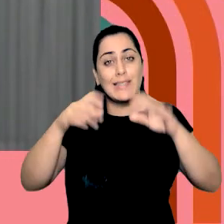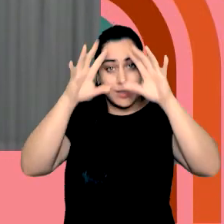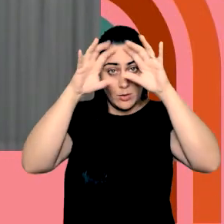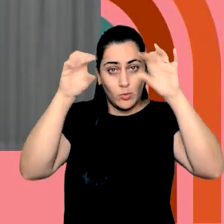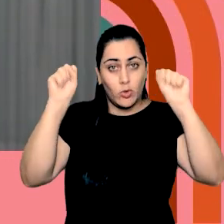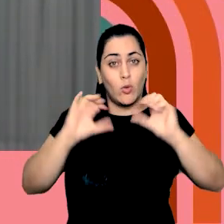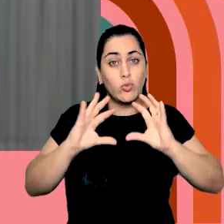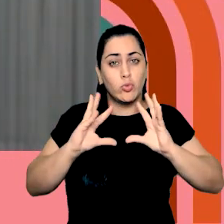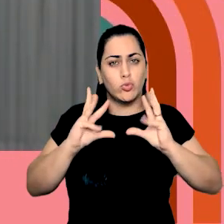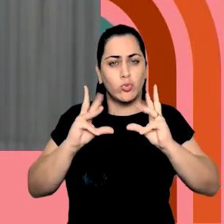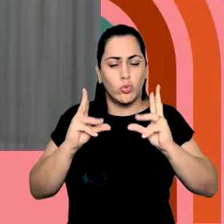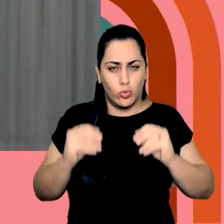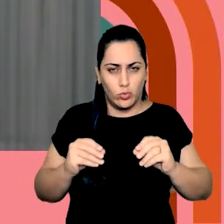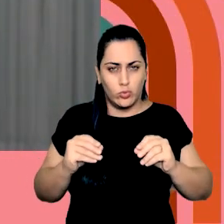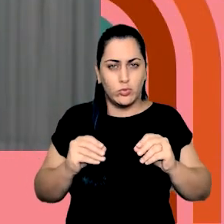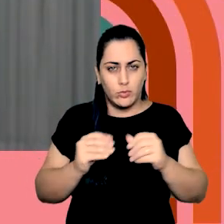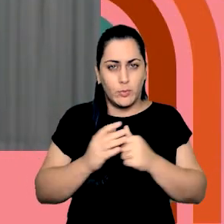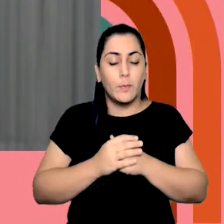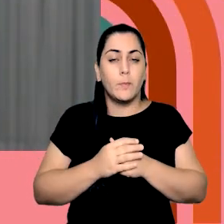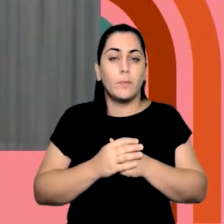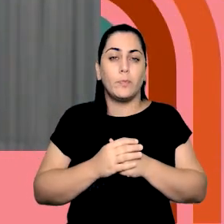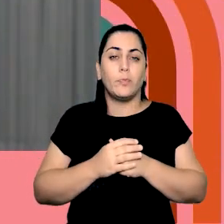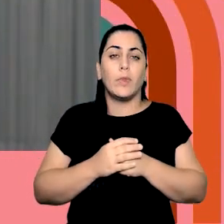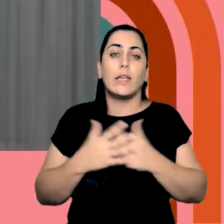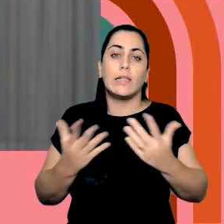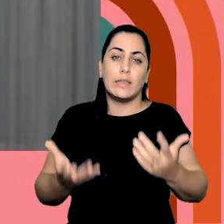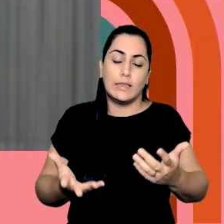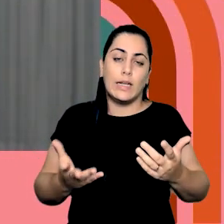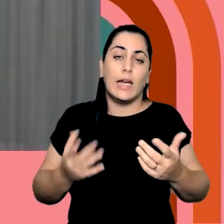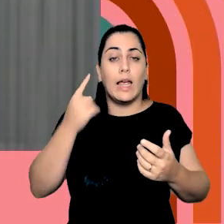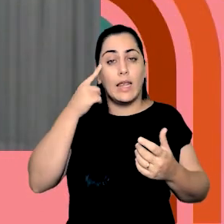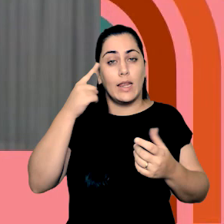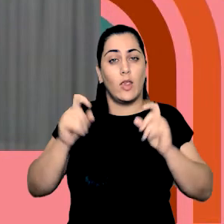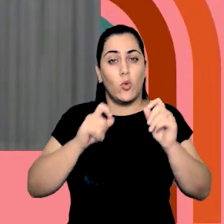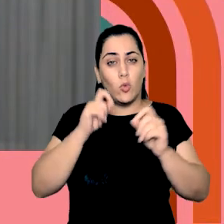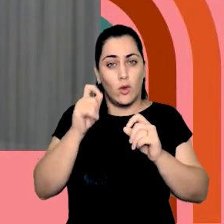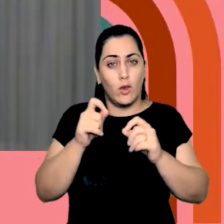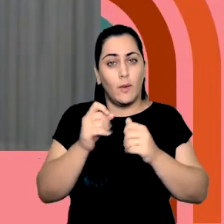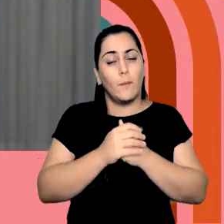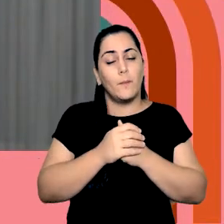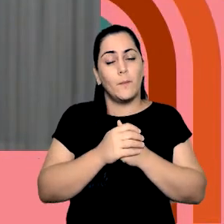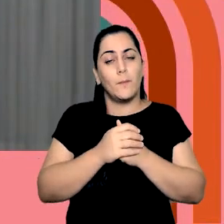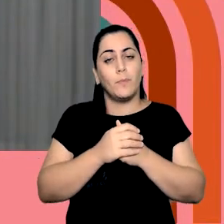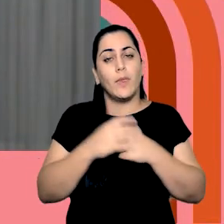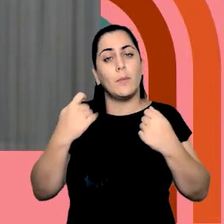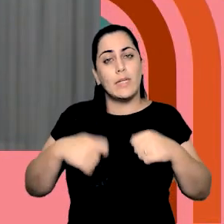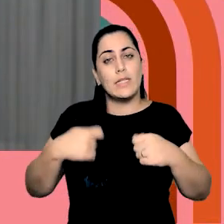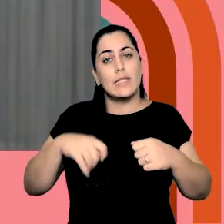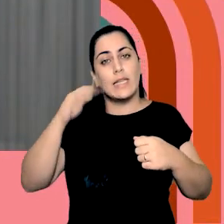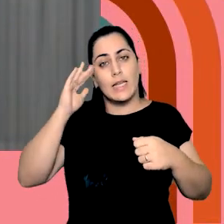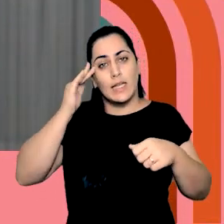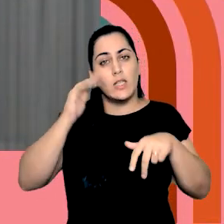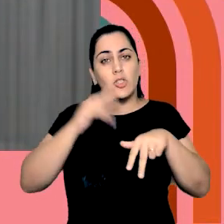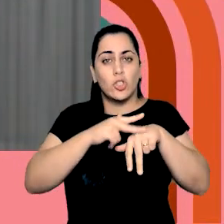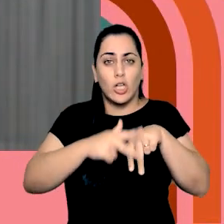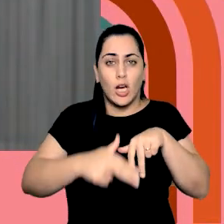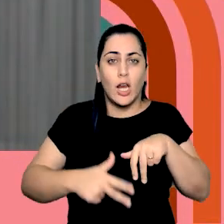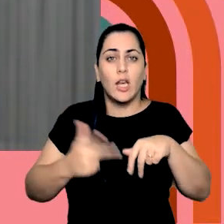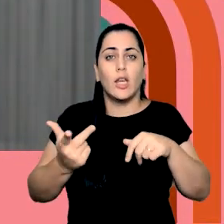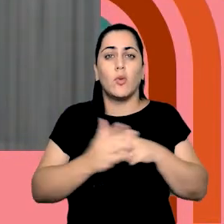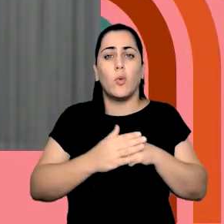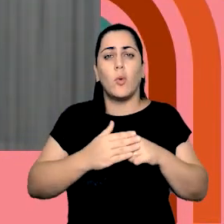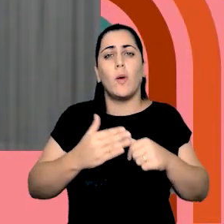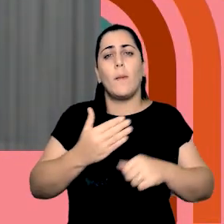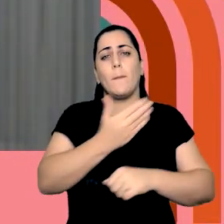ideia é exatamente essa, que sejam consideradas questões de gêneros, preconceitos,